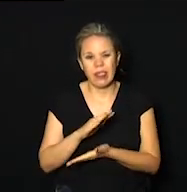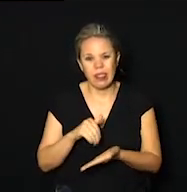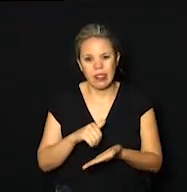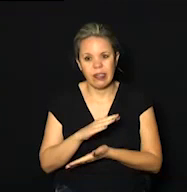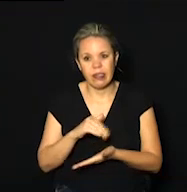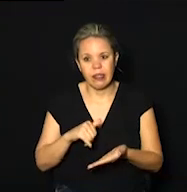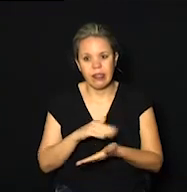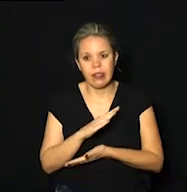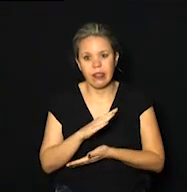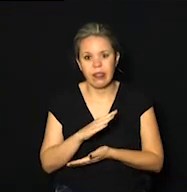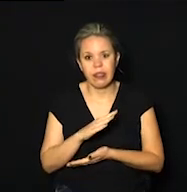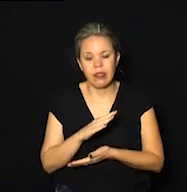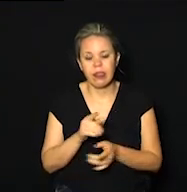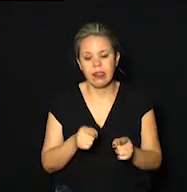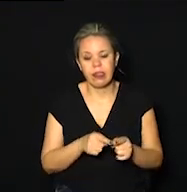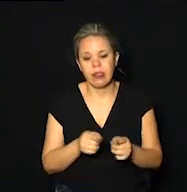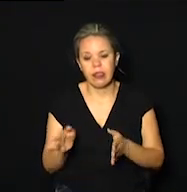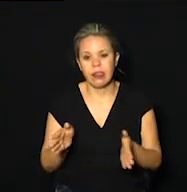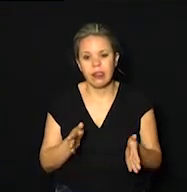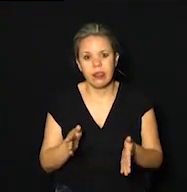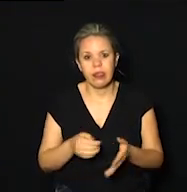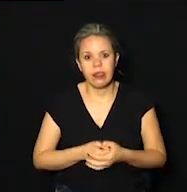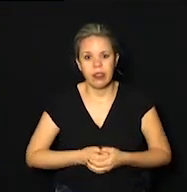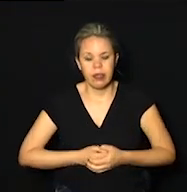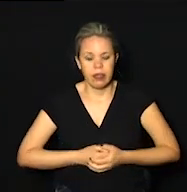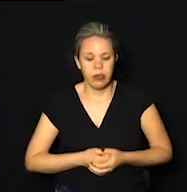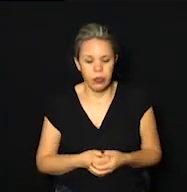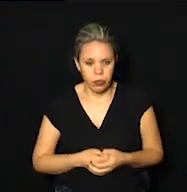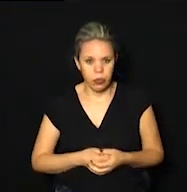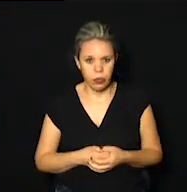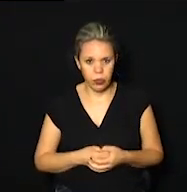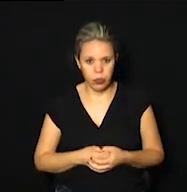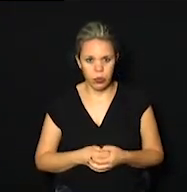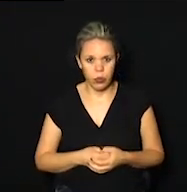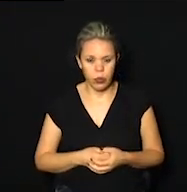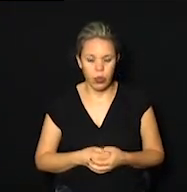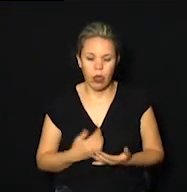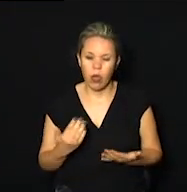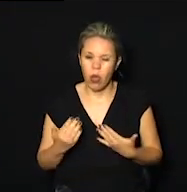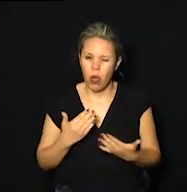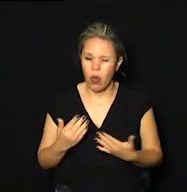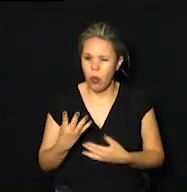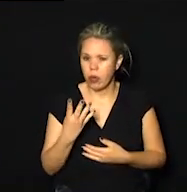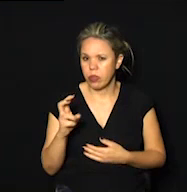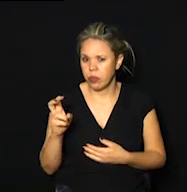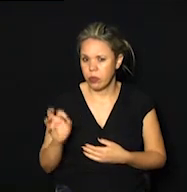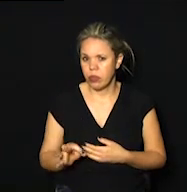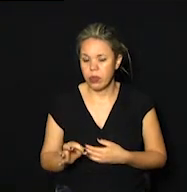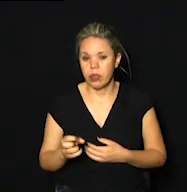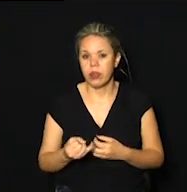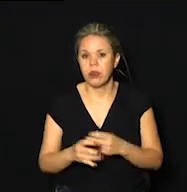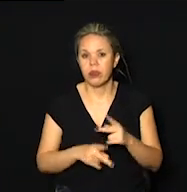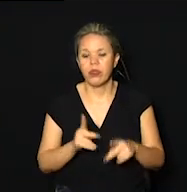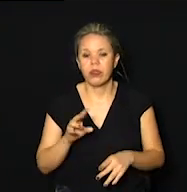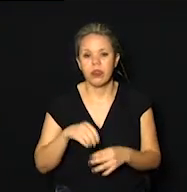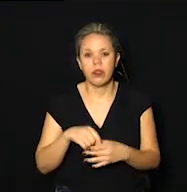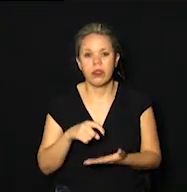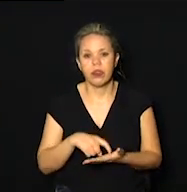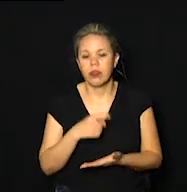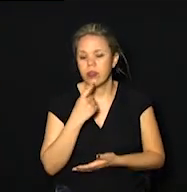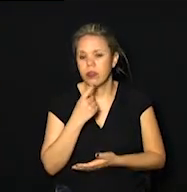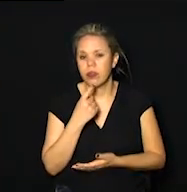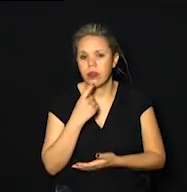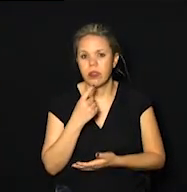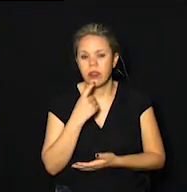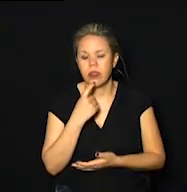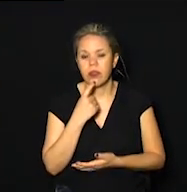neste período. E é o que equivale a 45% da região. A projeção é